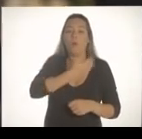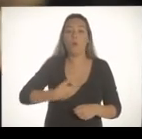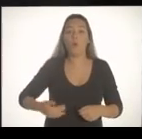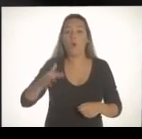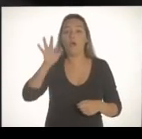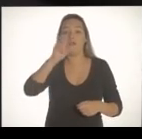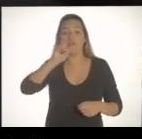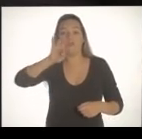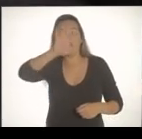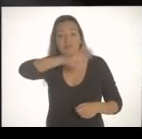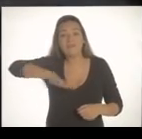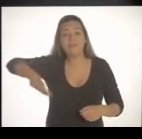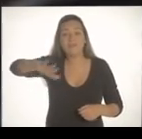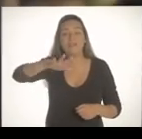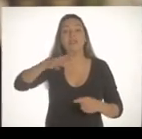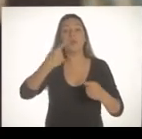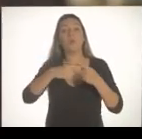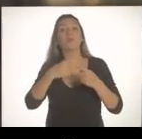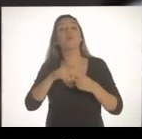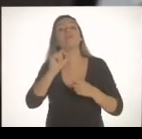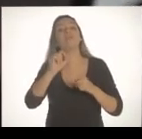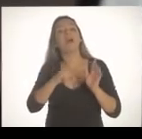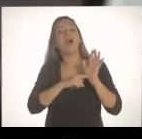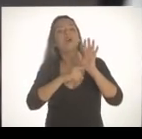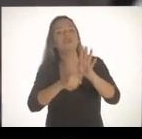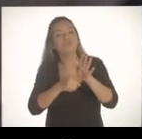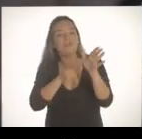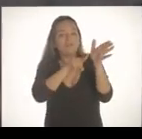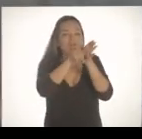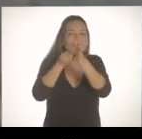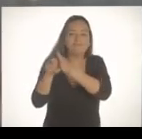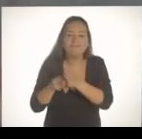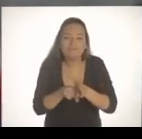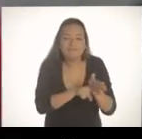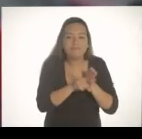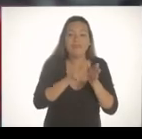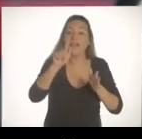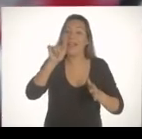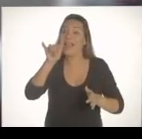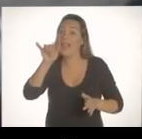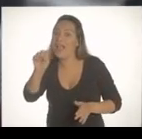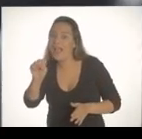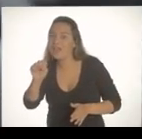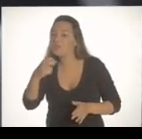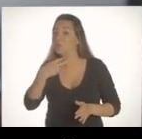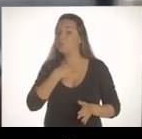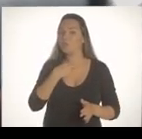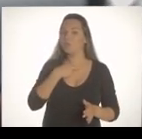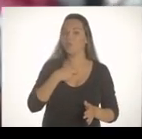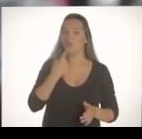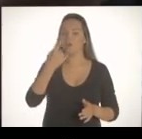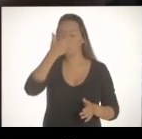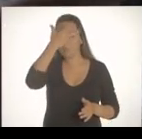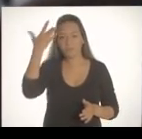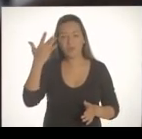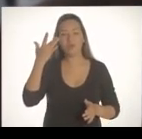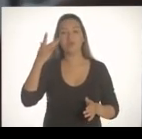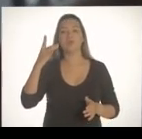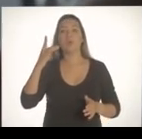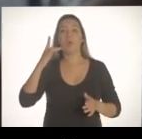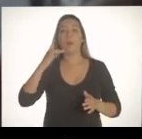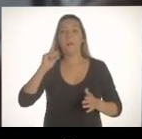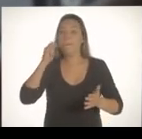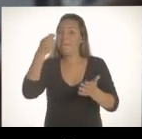que é um órgão federal, e que é o órgão responsável por fiscalizar a venda de botijão de gás. Porque não